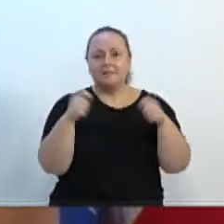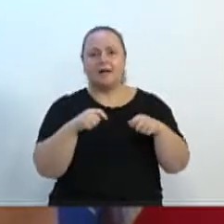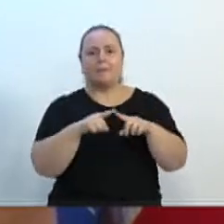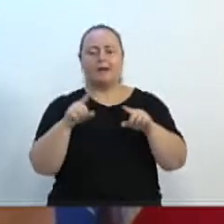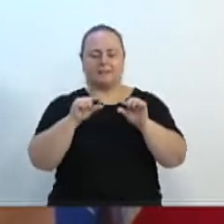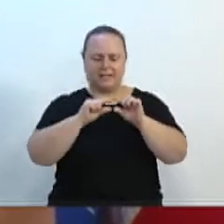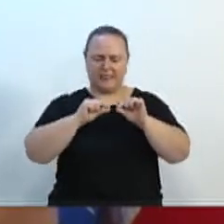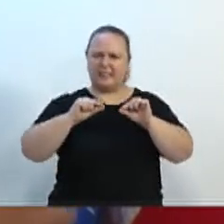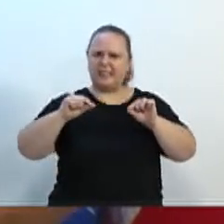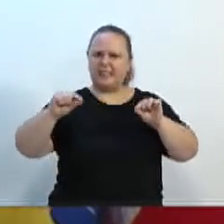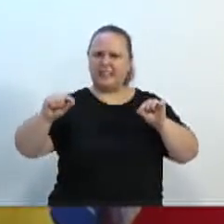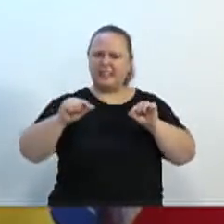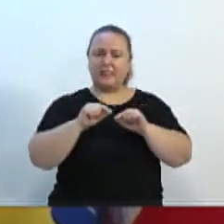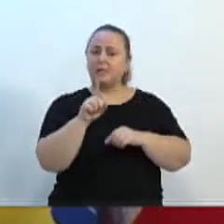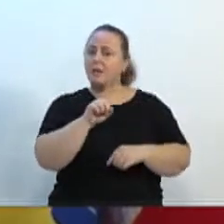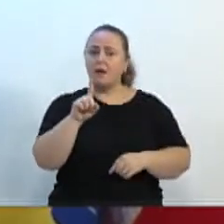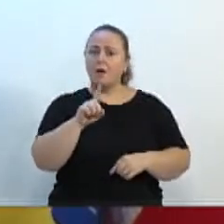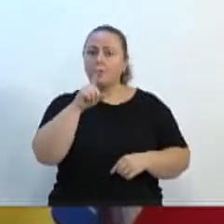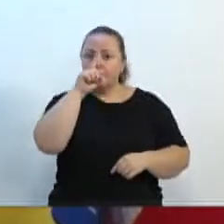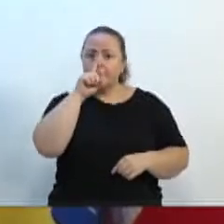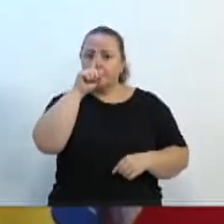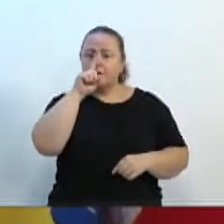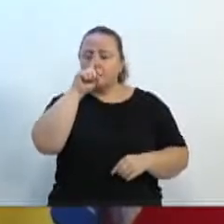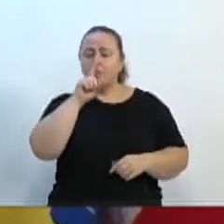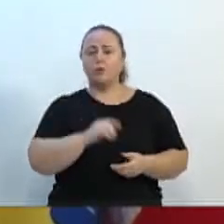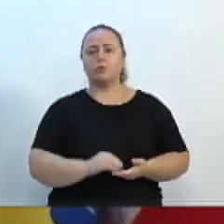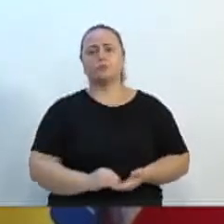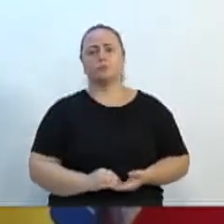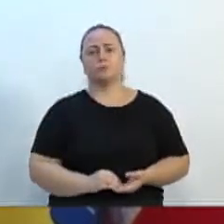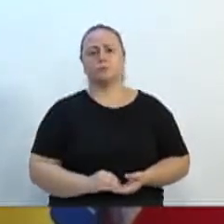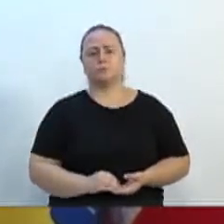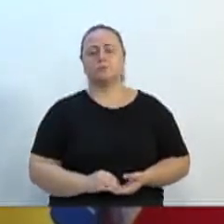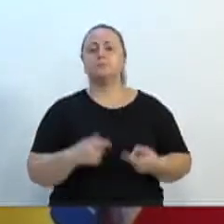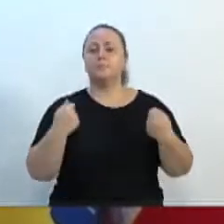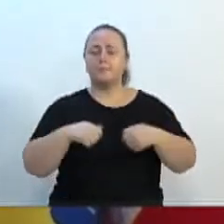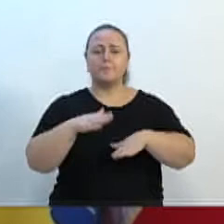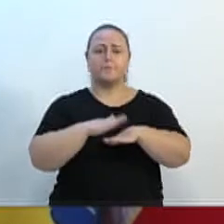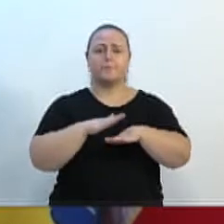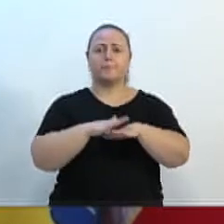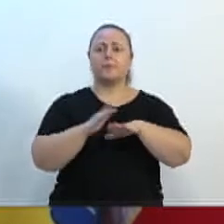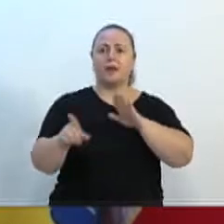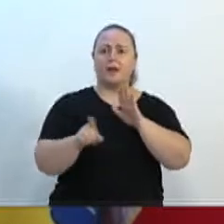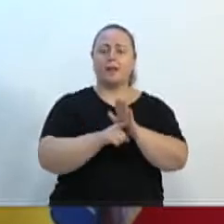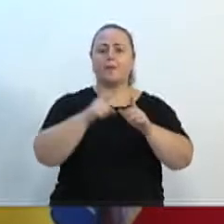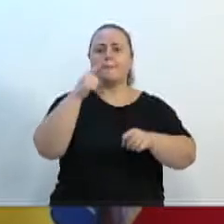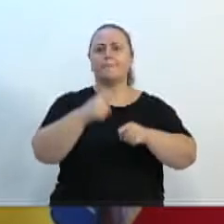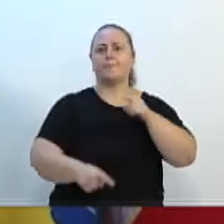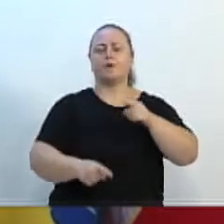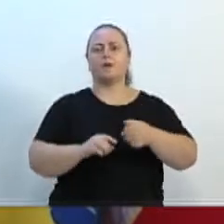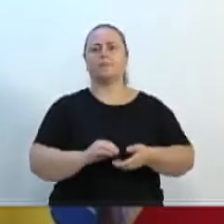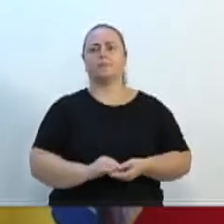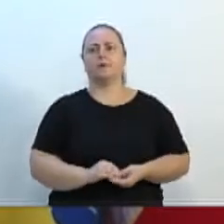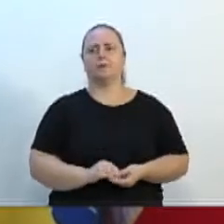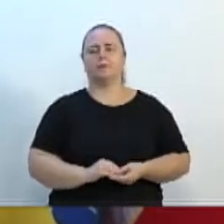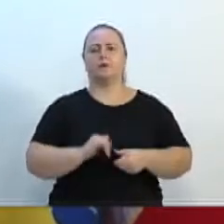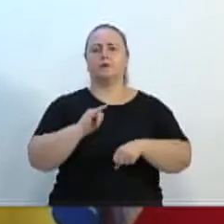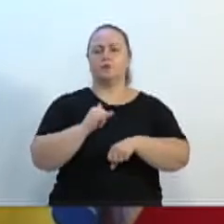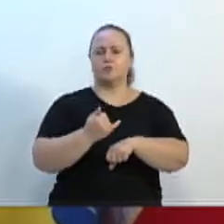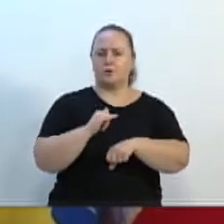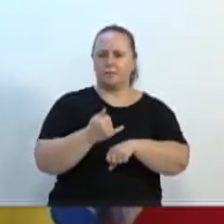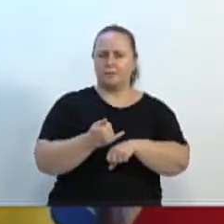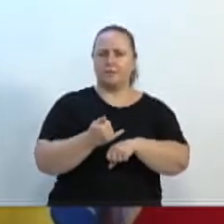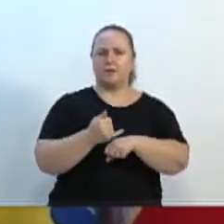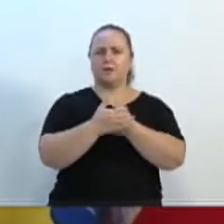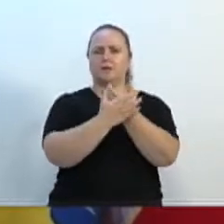de Serol. Que os seus municípios façam leis para proibir a linha de Serol, tipo Joinville, São